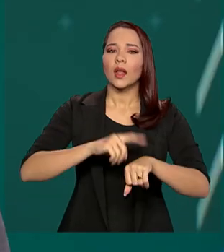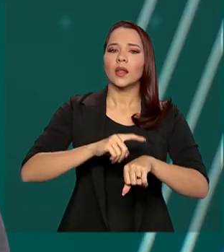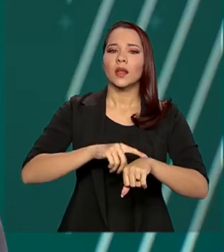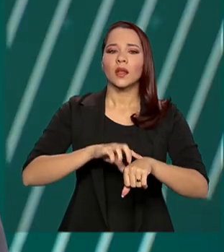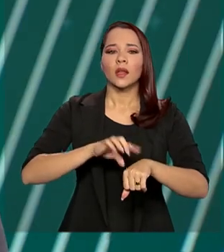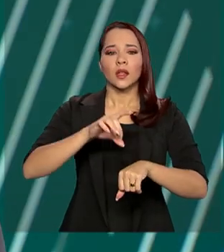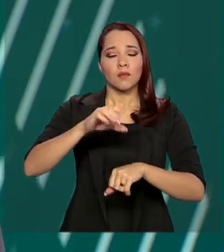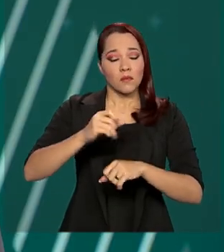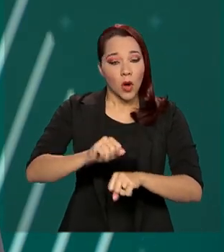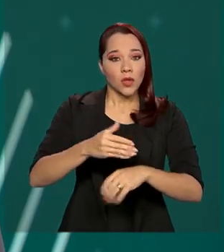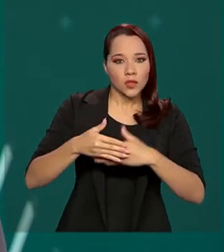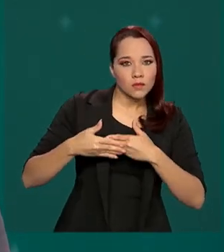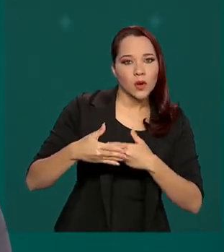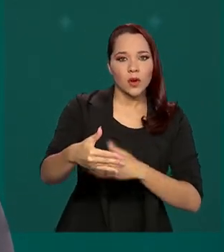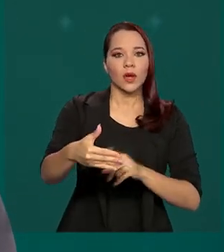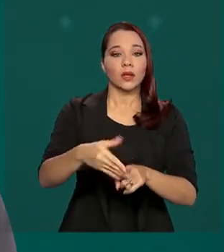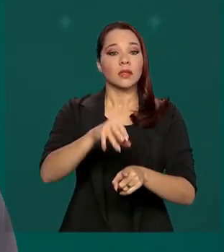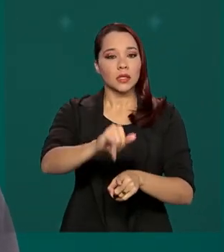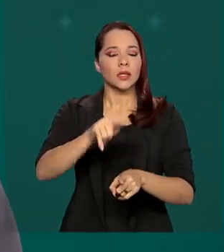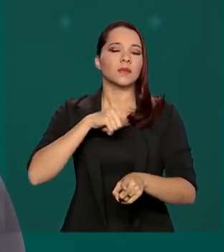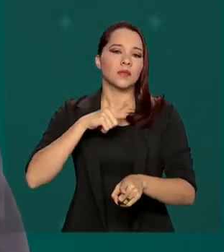poderá ser novamente prorrogado se houver necessidade.